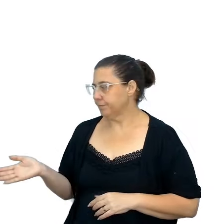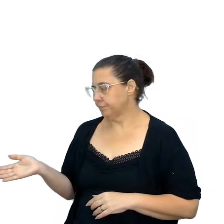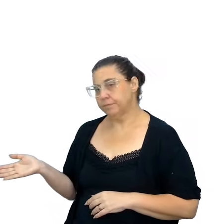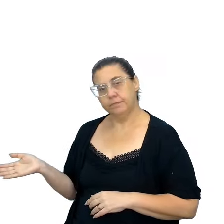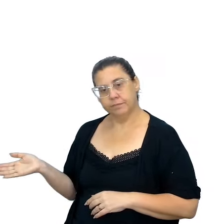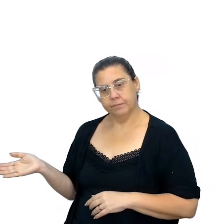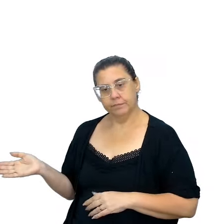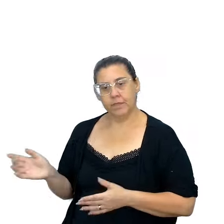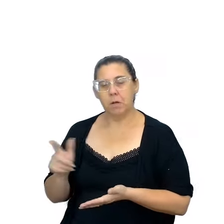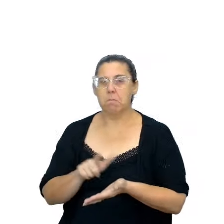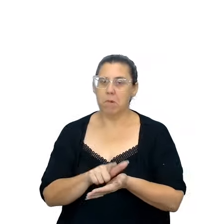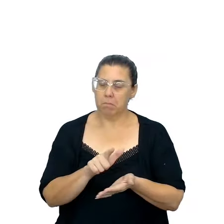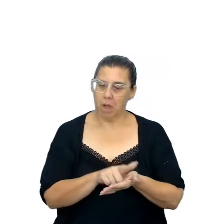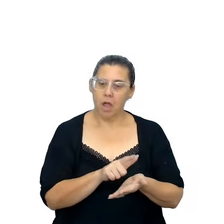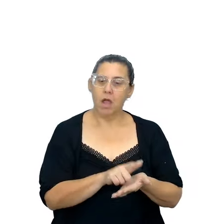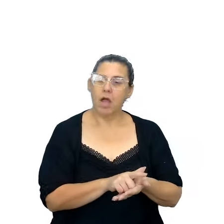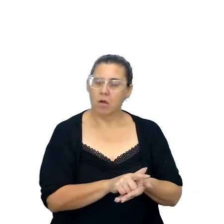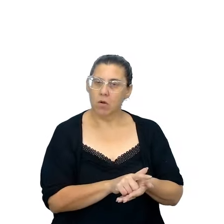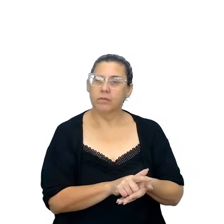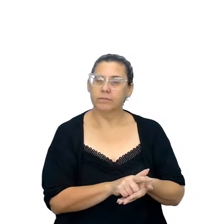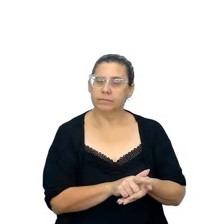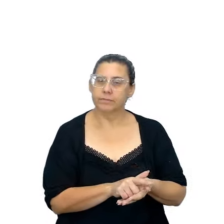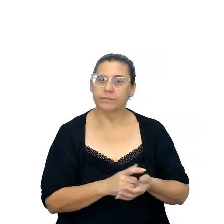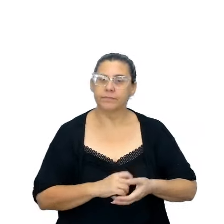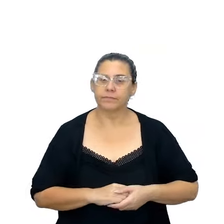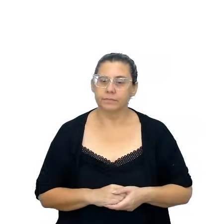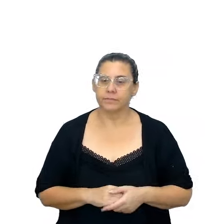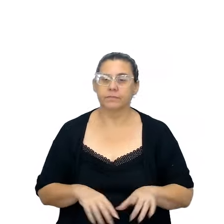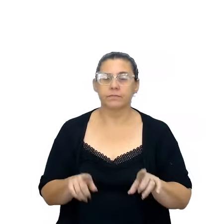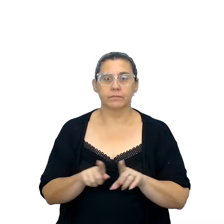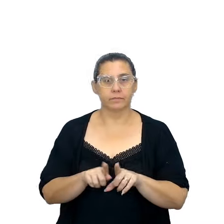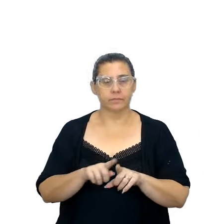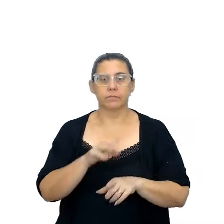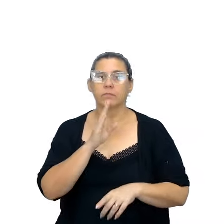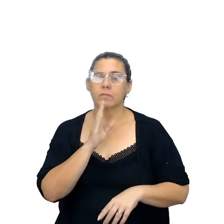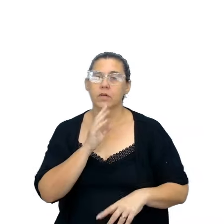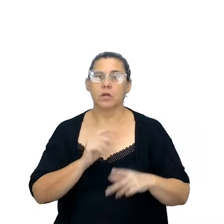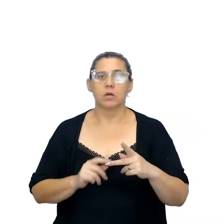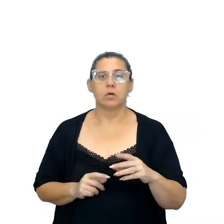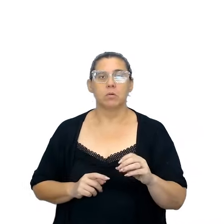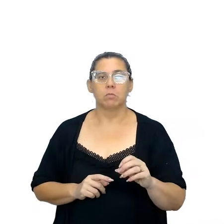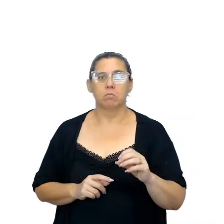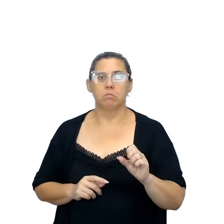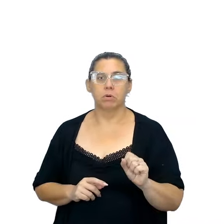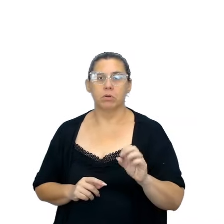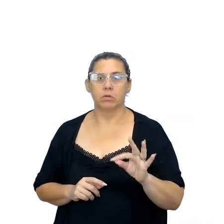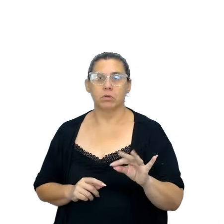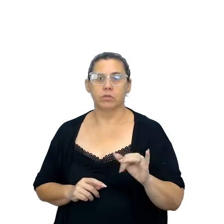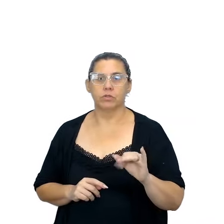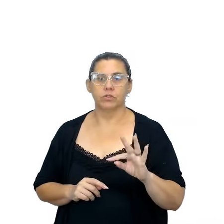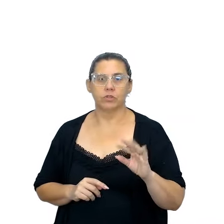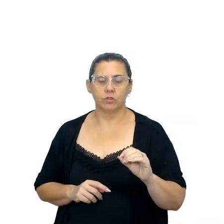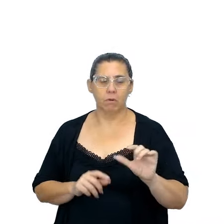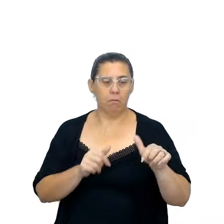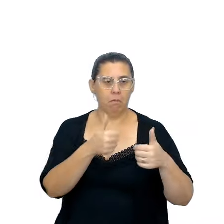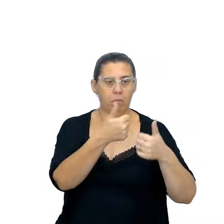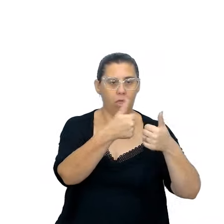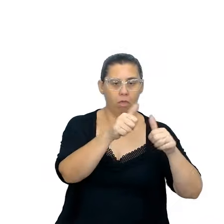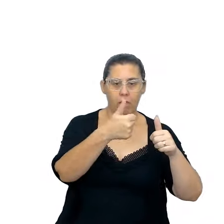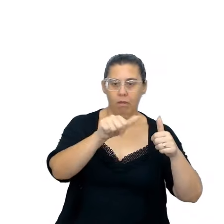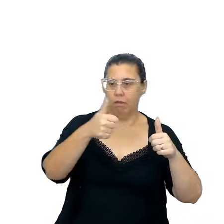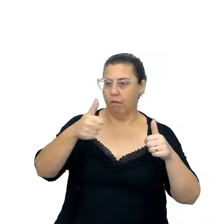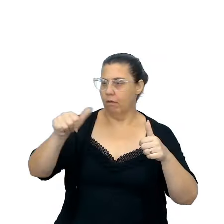papéis, né, com papéis que são também conhecidos como post-its, né, que podem ser colocados e ali, então,